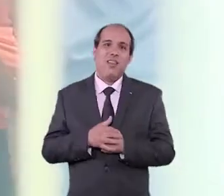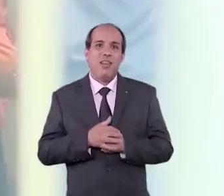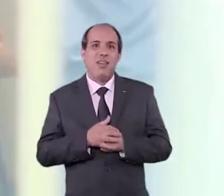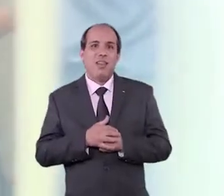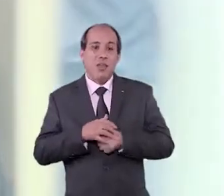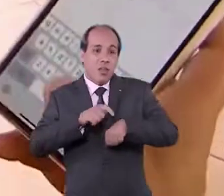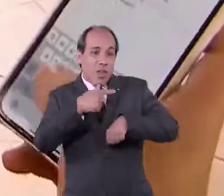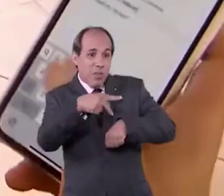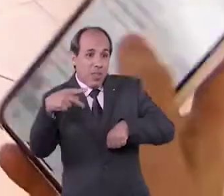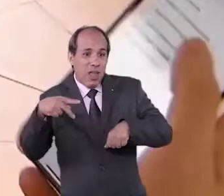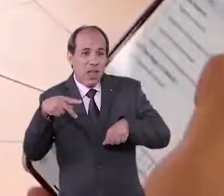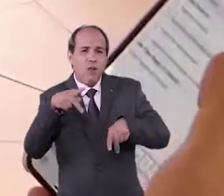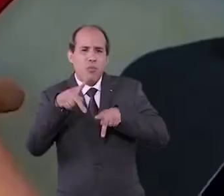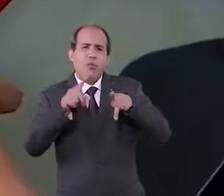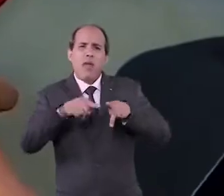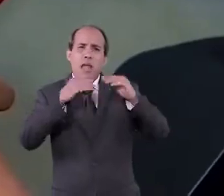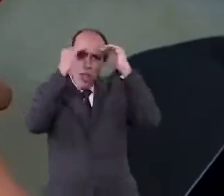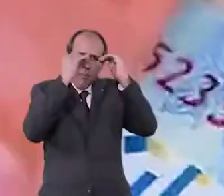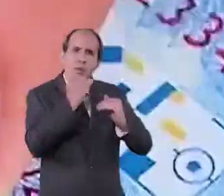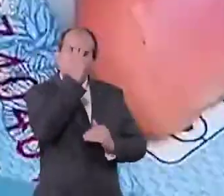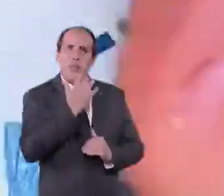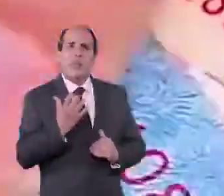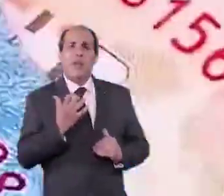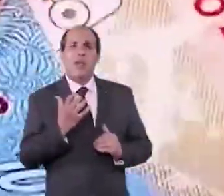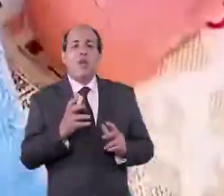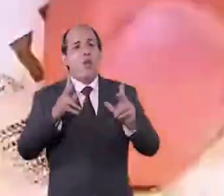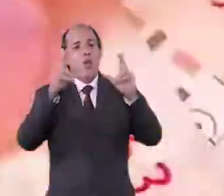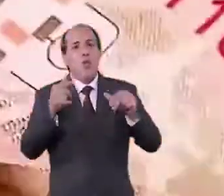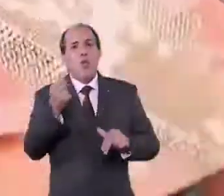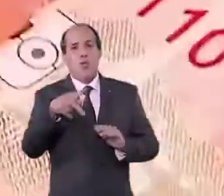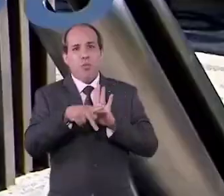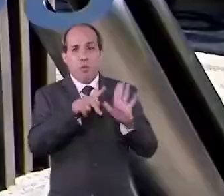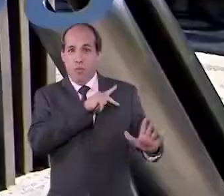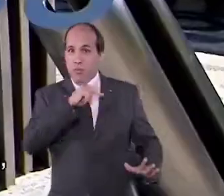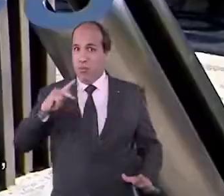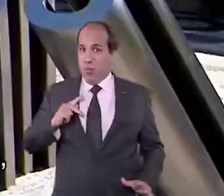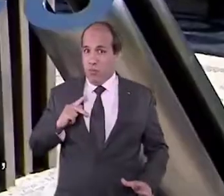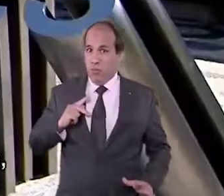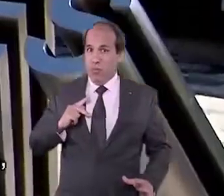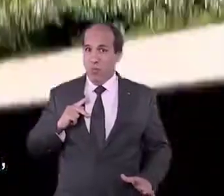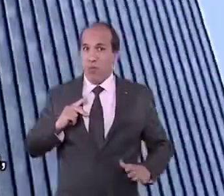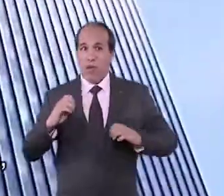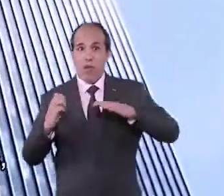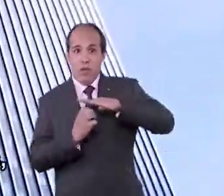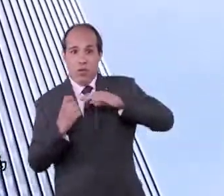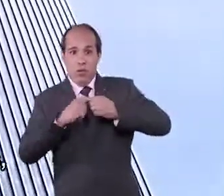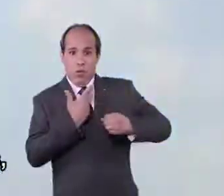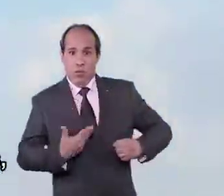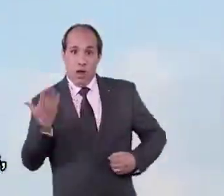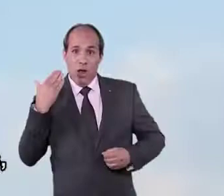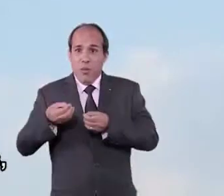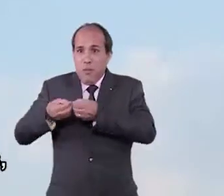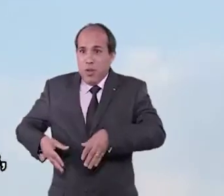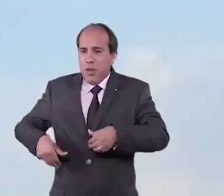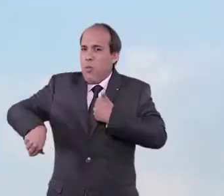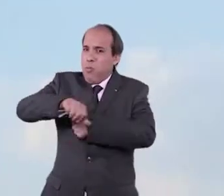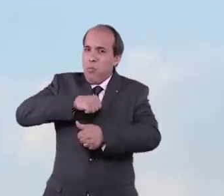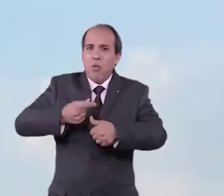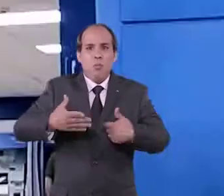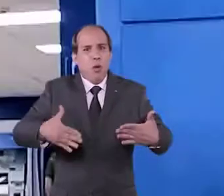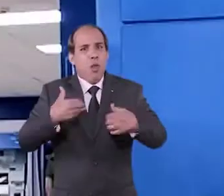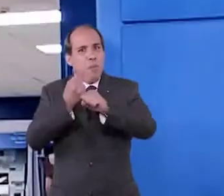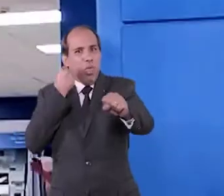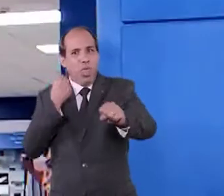celular. O tempo do povo foi levado a sério, assim como o dinheiro público. As estatais que antes davam prejuízos